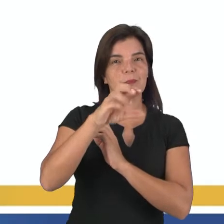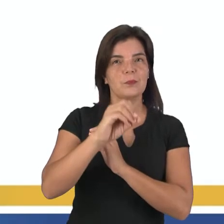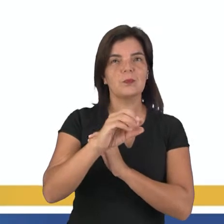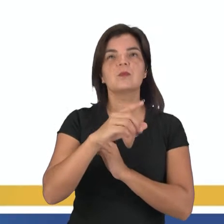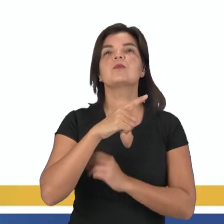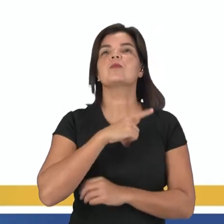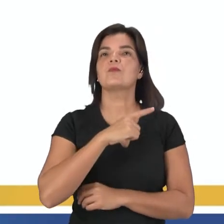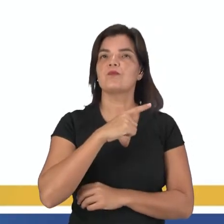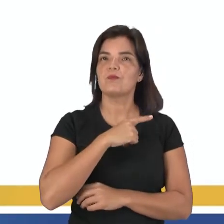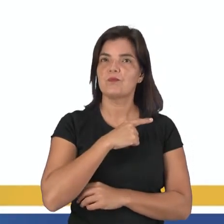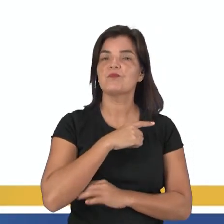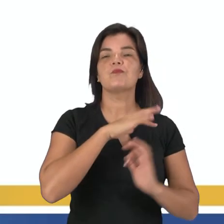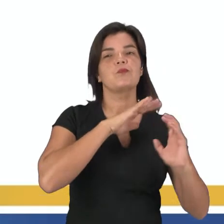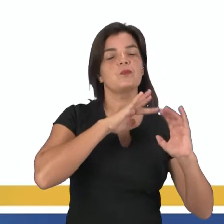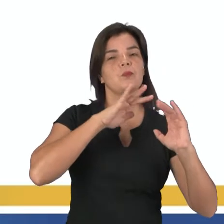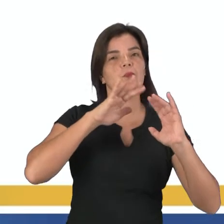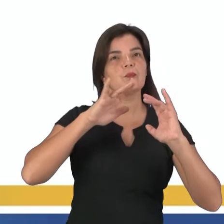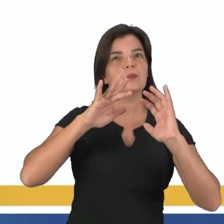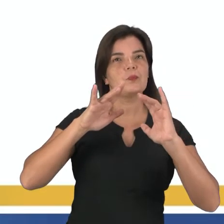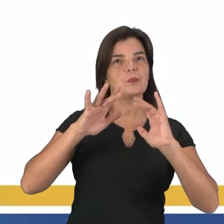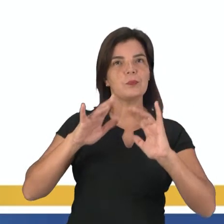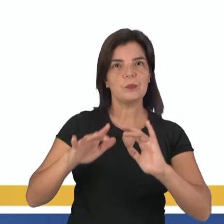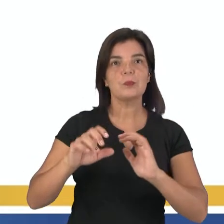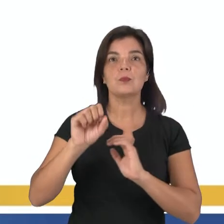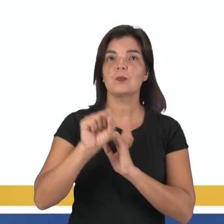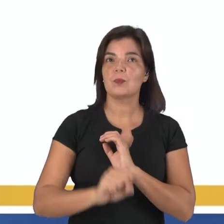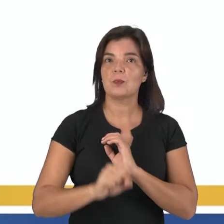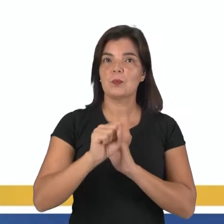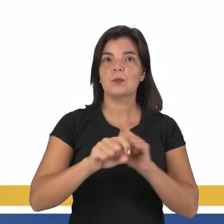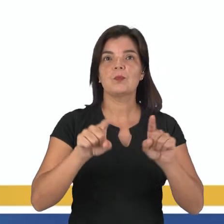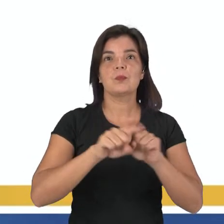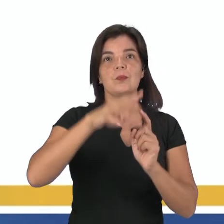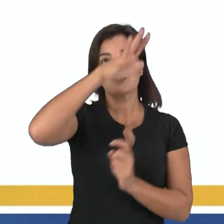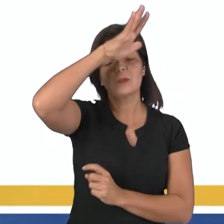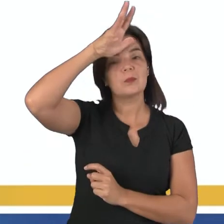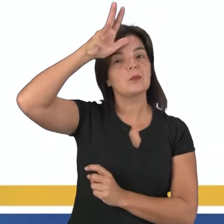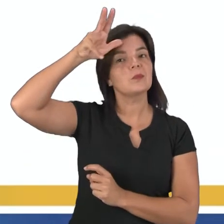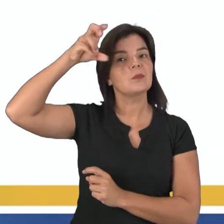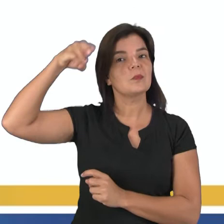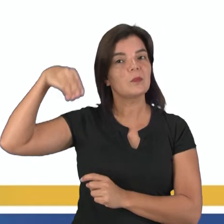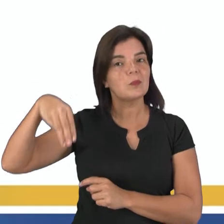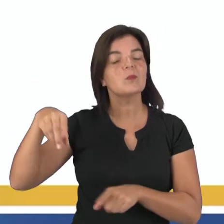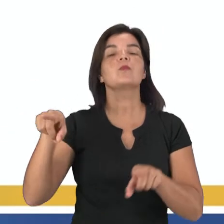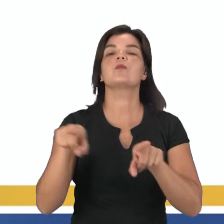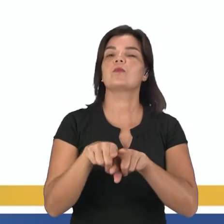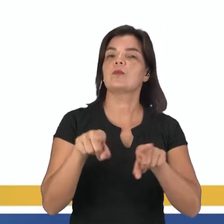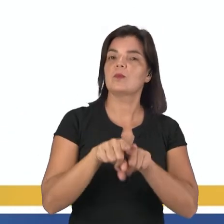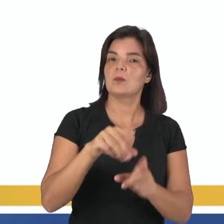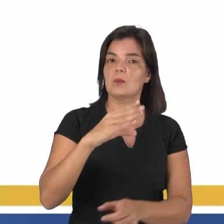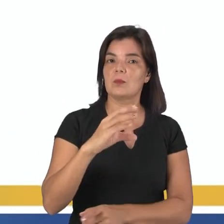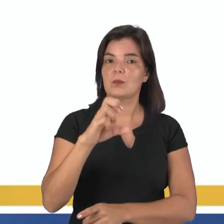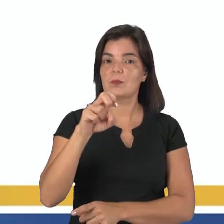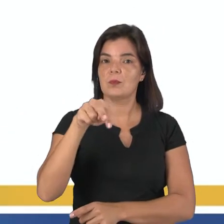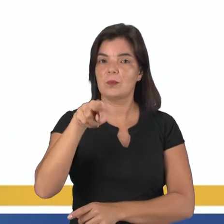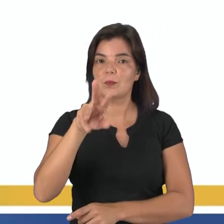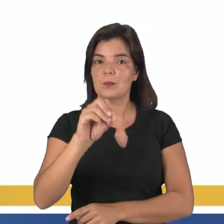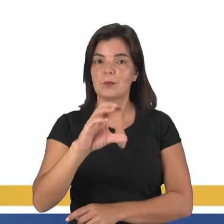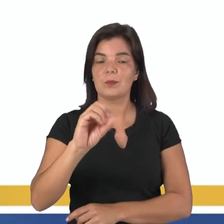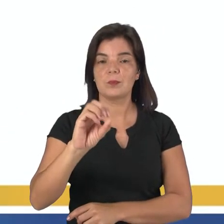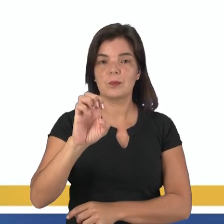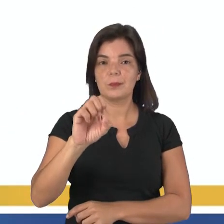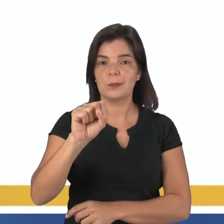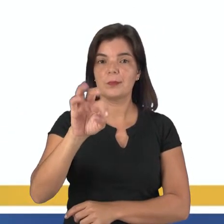houve um grande fluxo de deslocamento do sul do país para a Amazônia e para o centro-oeste. Aí você já vê